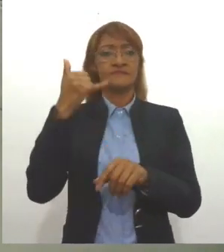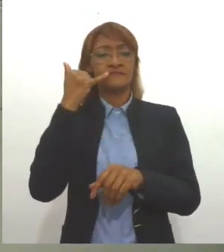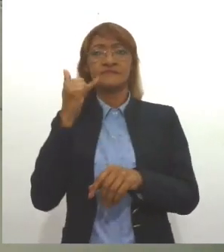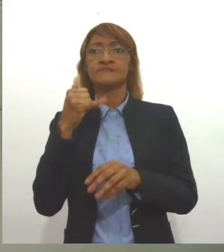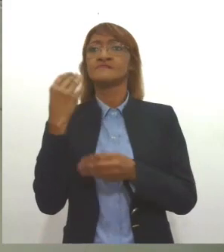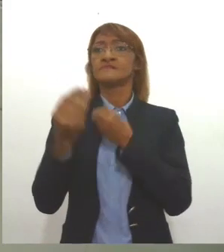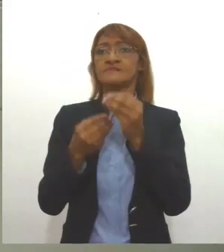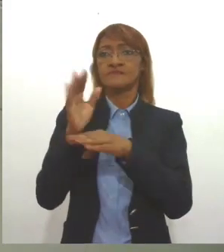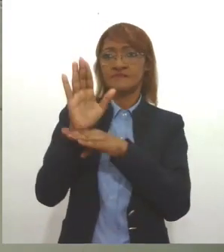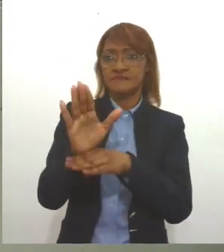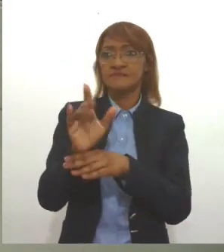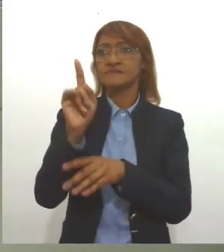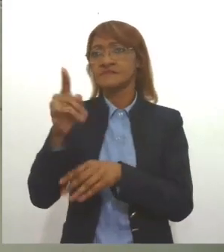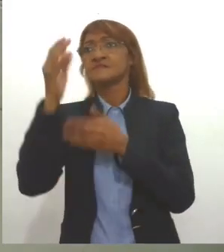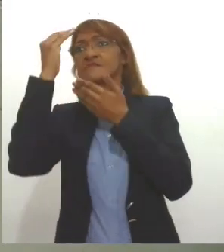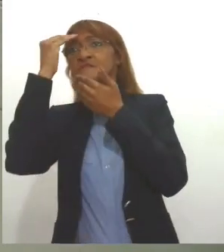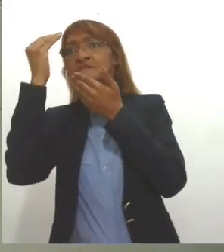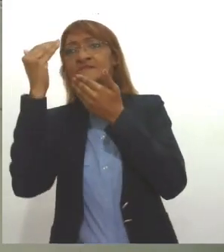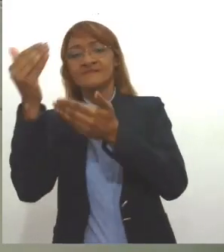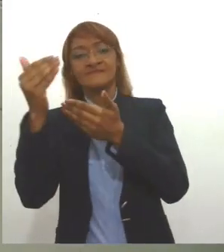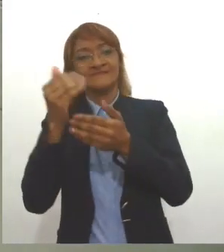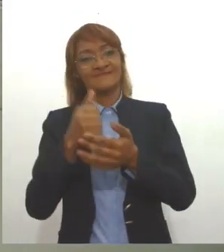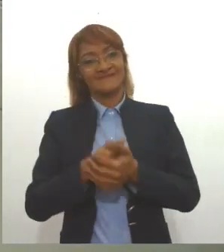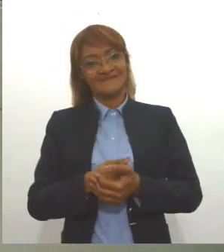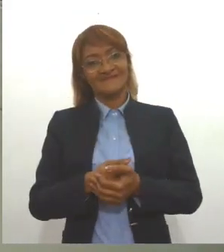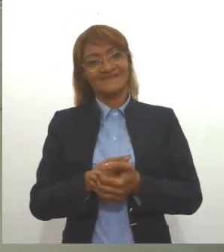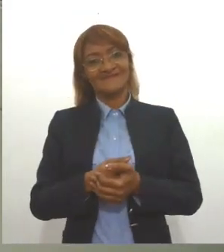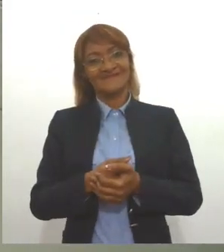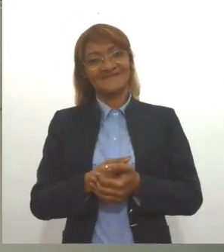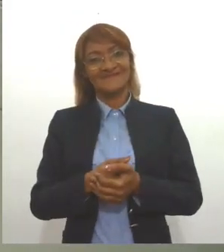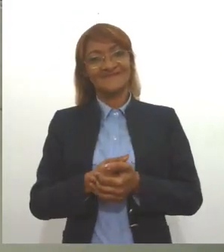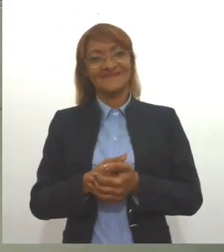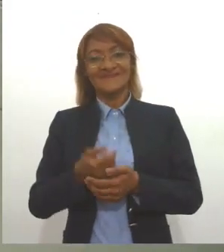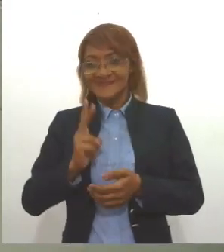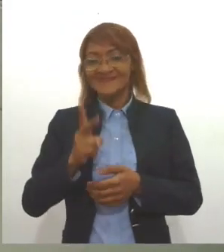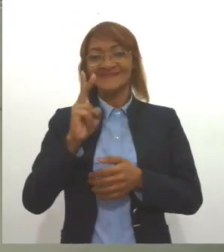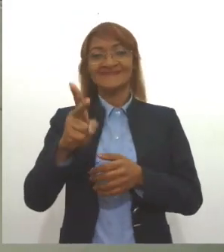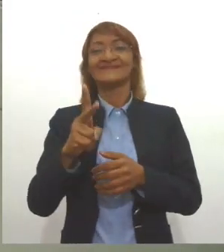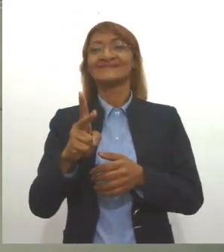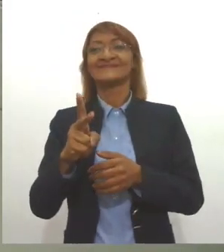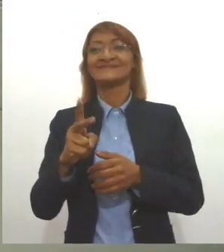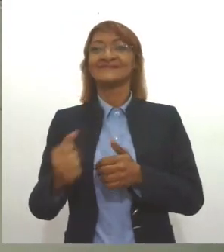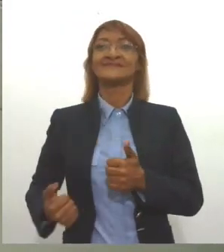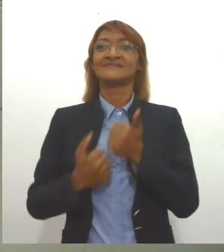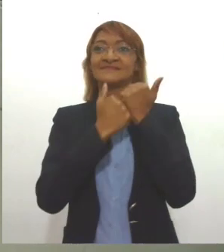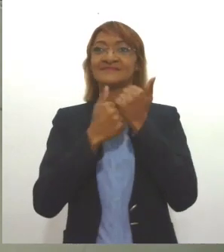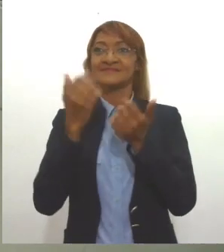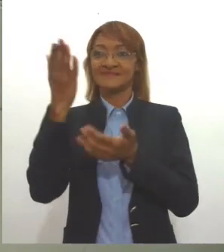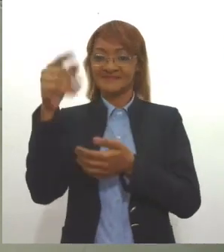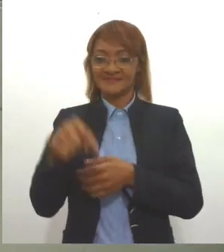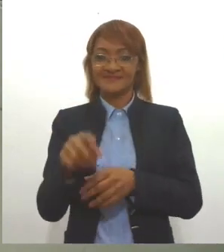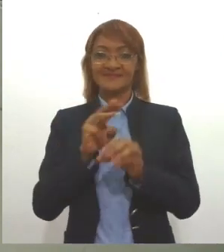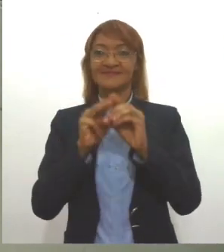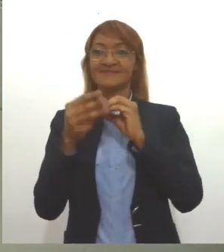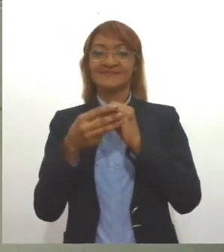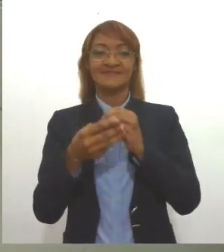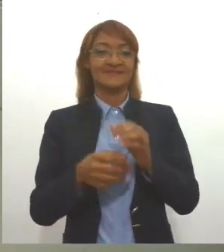pode ajudar. Muito obrigada pela sua participação, e vamos reforçar sempre, né, esse apoio para vocês aqui na TV Alesi.